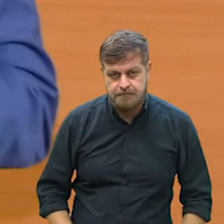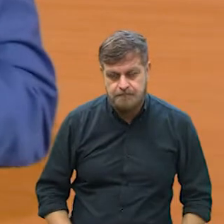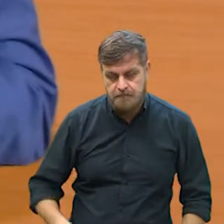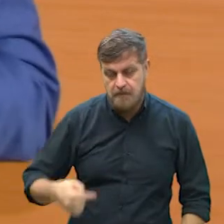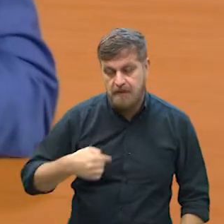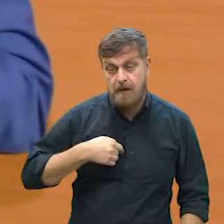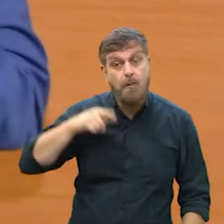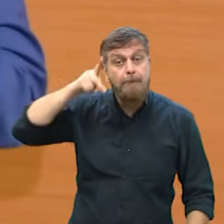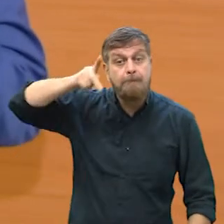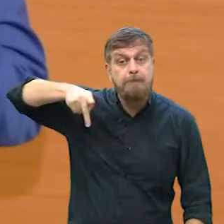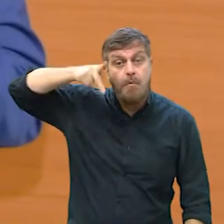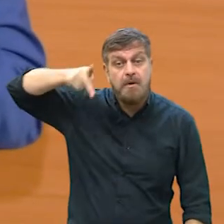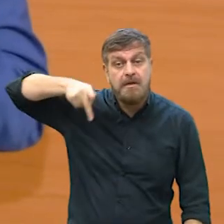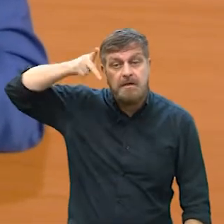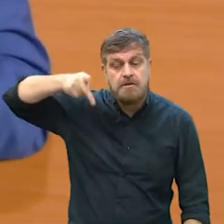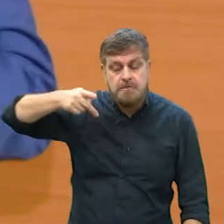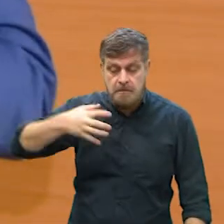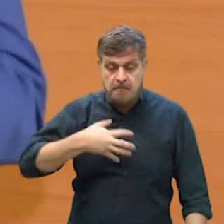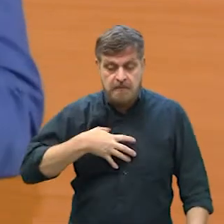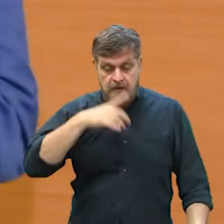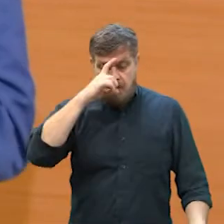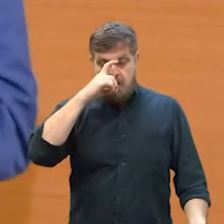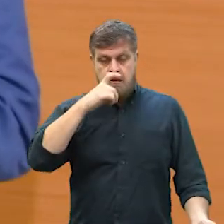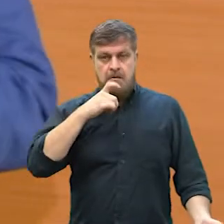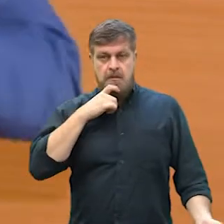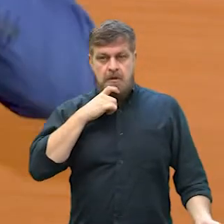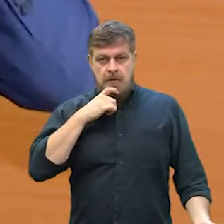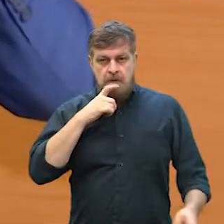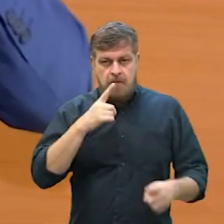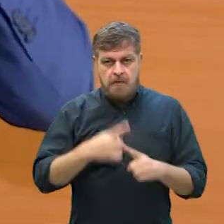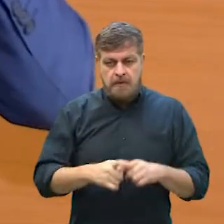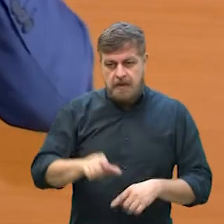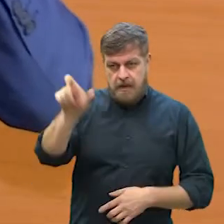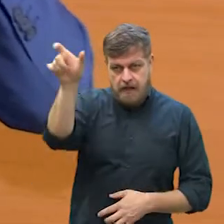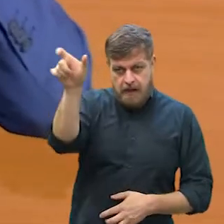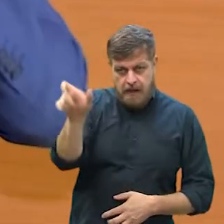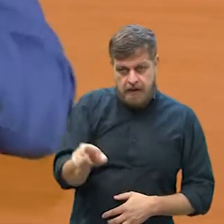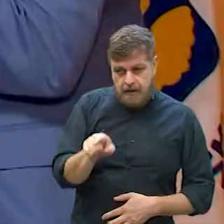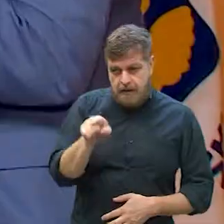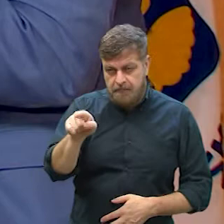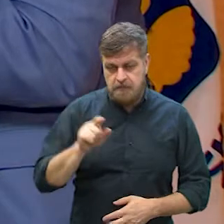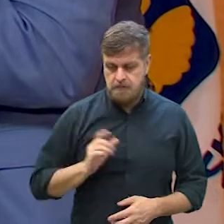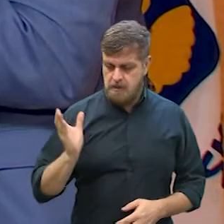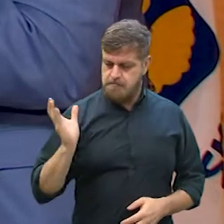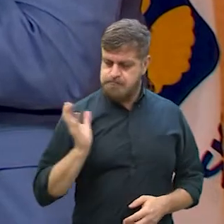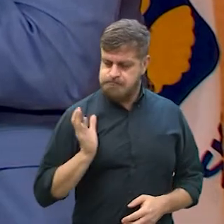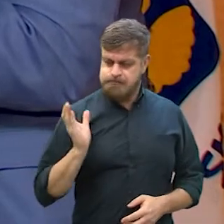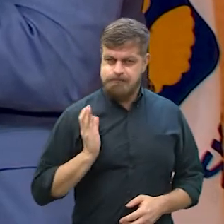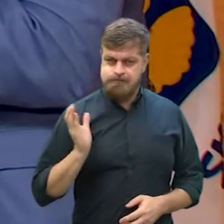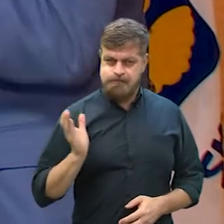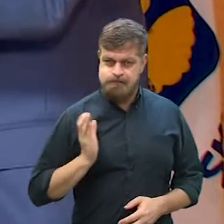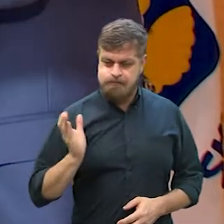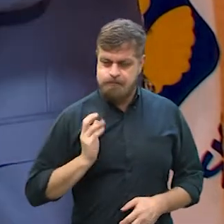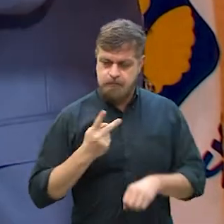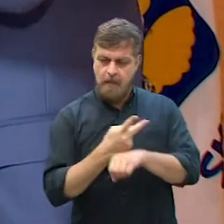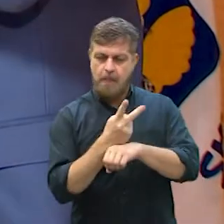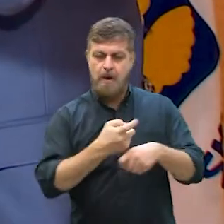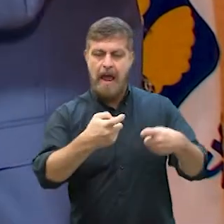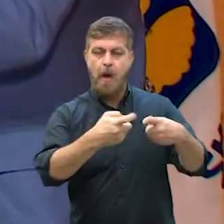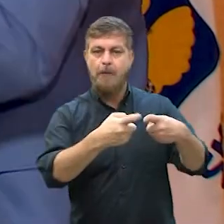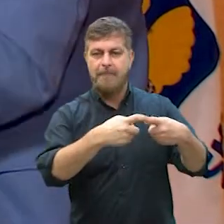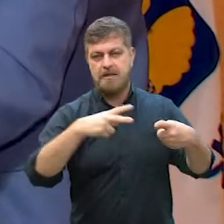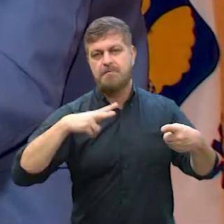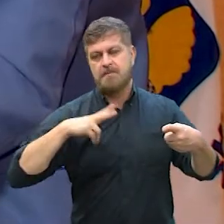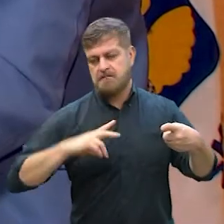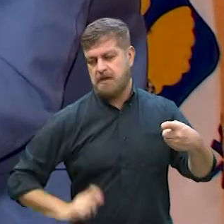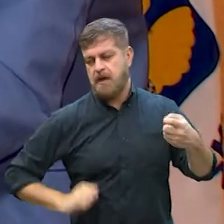para eu, como político, poder ficar tranquilo, porque a pessoa de alta renda, média renda, ele vai procurar um